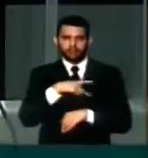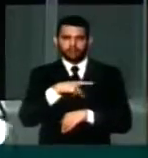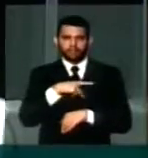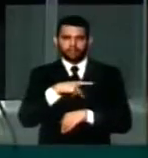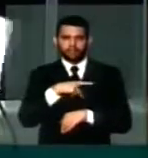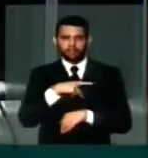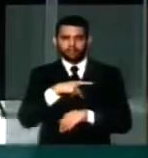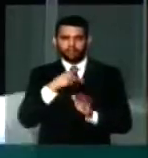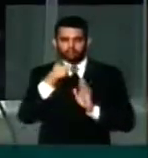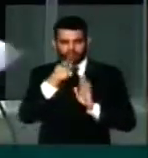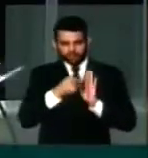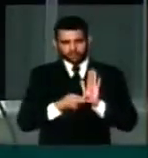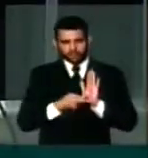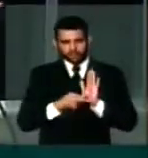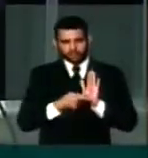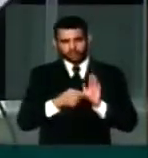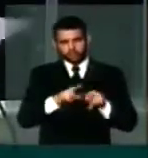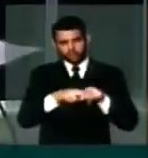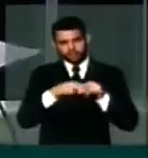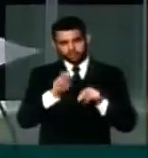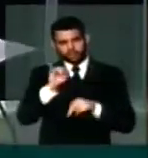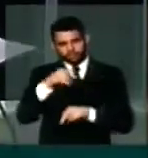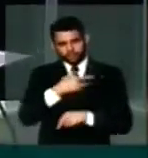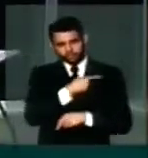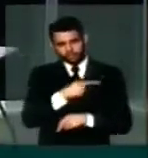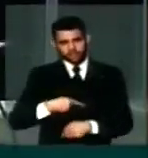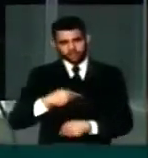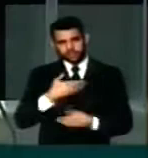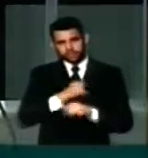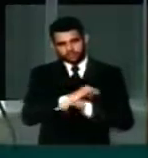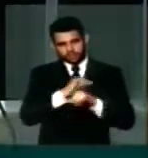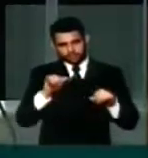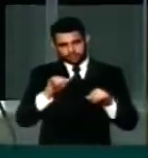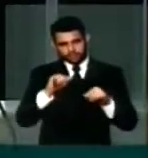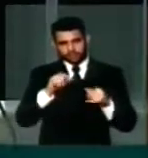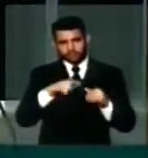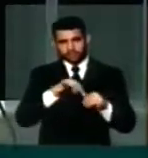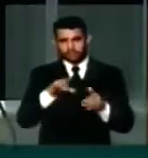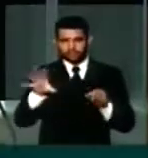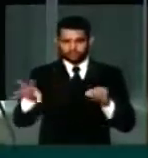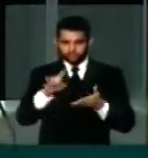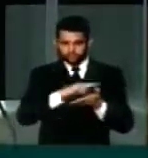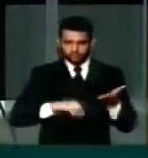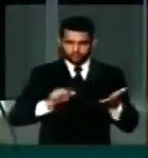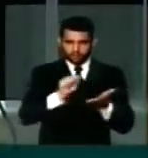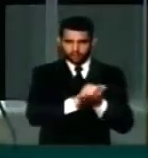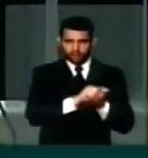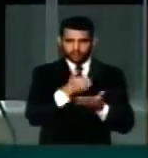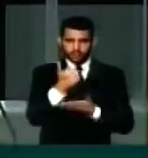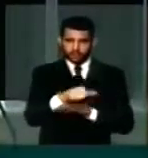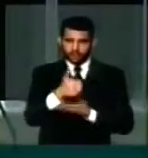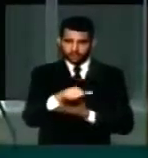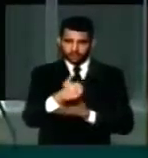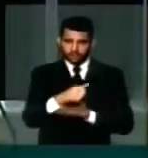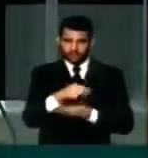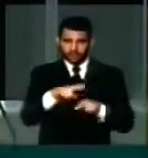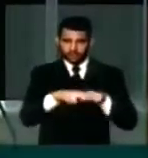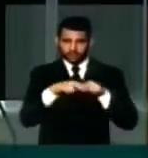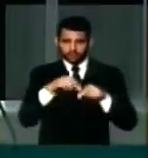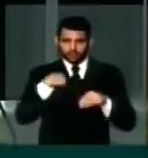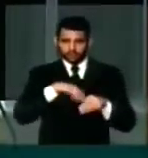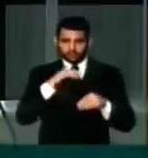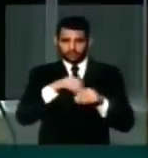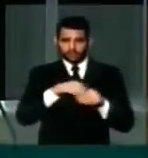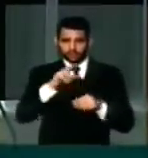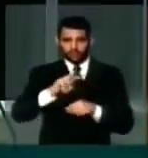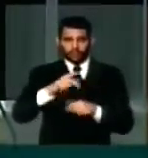nesse sentido. Queria, por fim, senhor presidente, deixar registrado aqui nos anais da casa a nossa avaliação e a razão do nosso